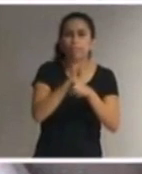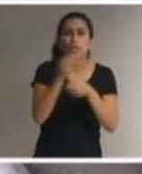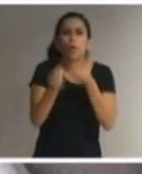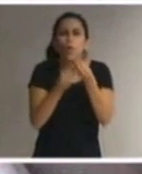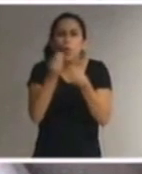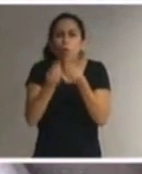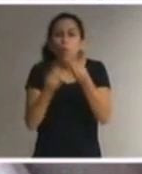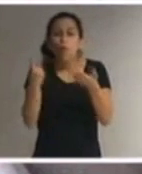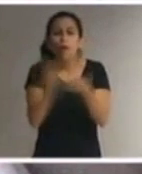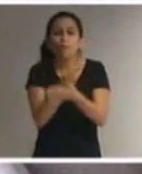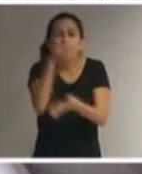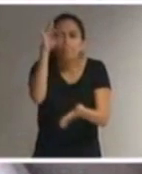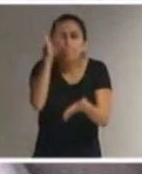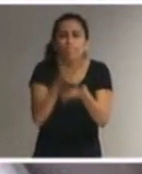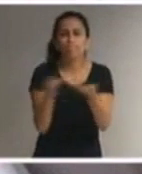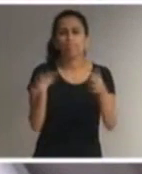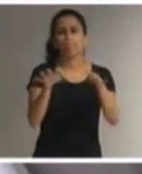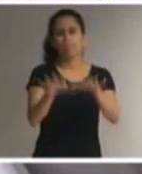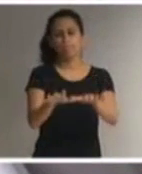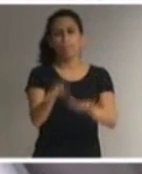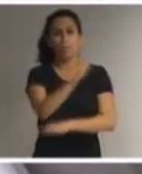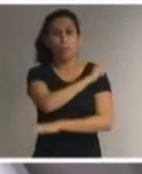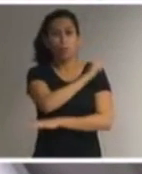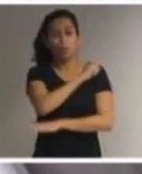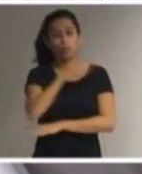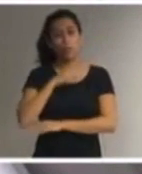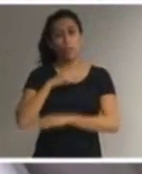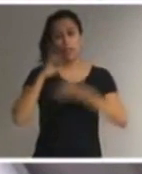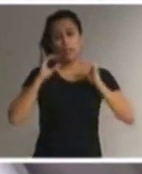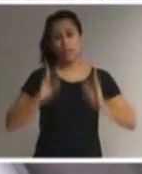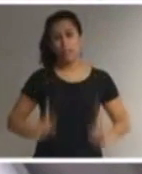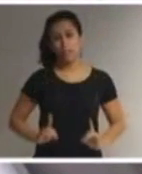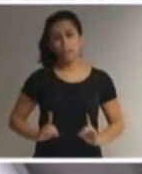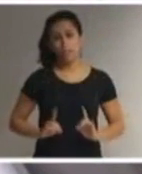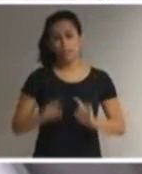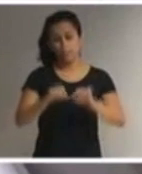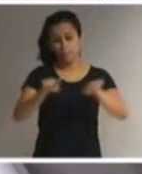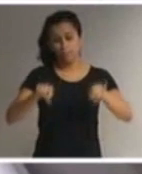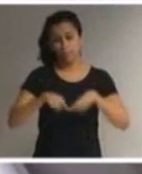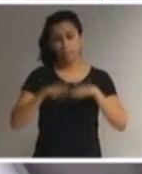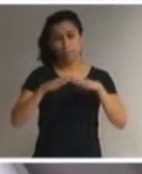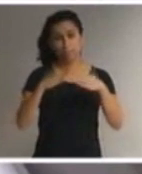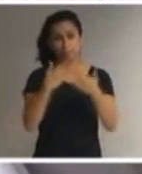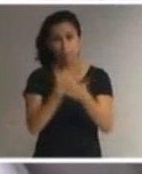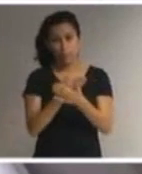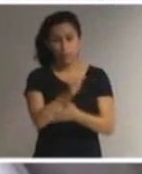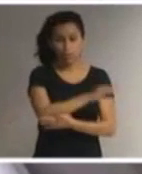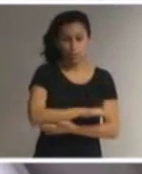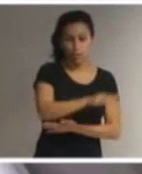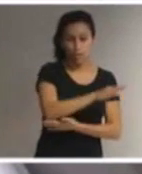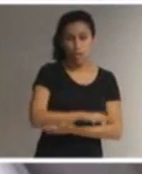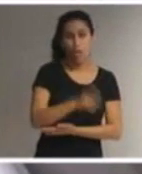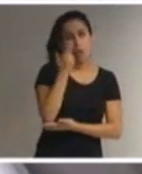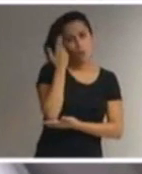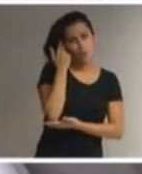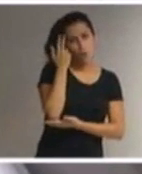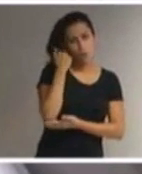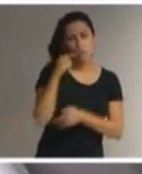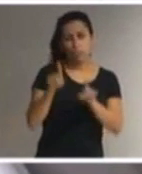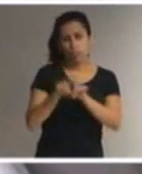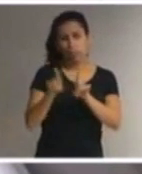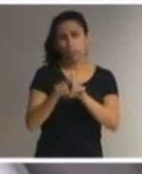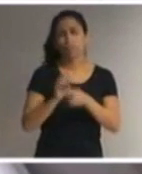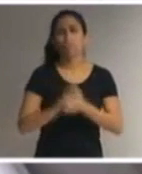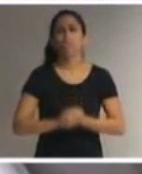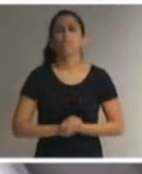para a inclusão dos alunos com deficiência nas escolas e salas de aulas comuns e regulares compreendendo recursos